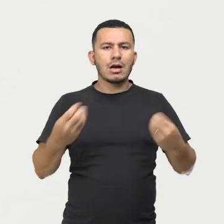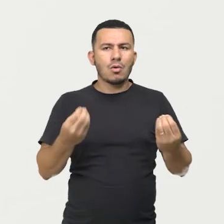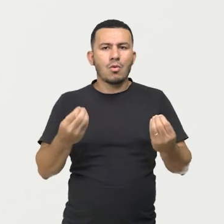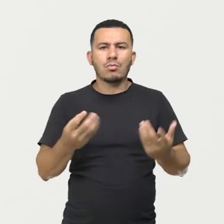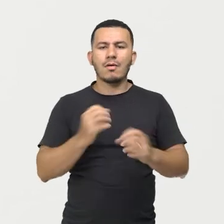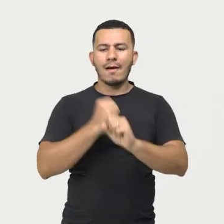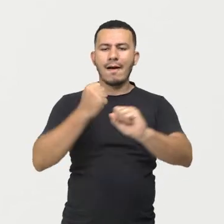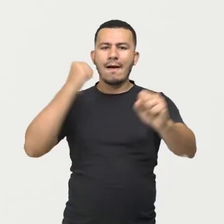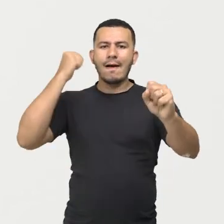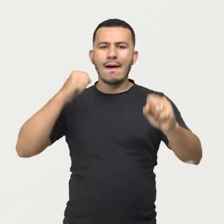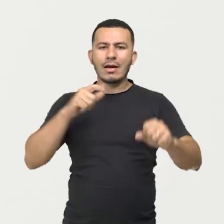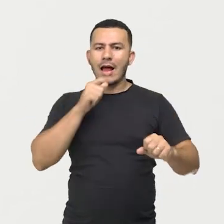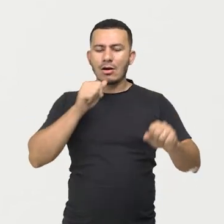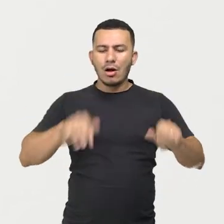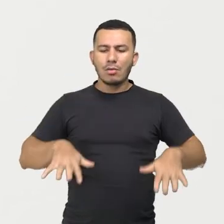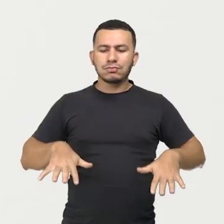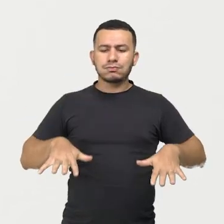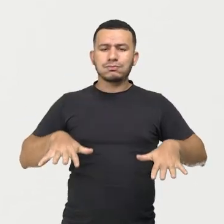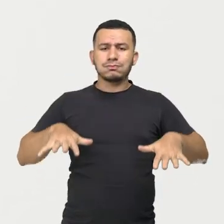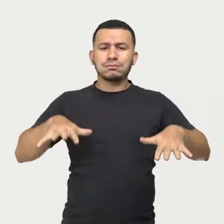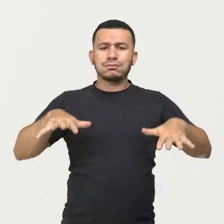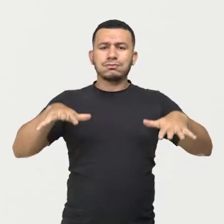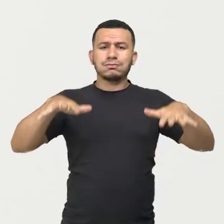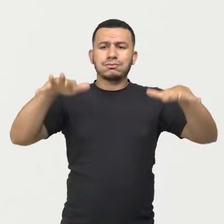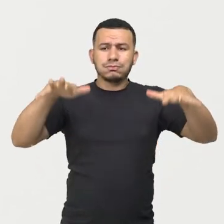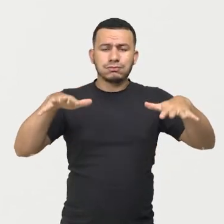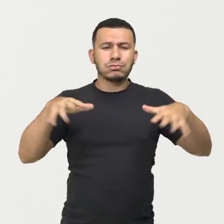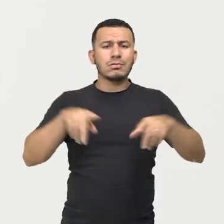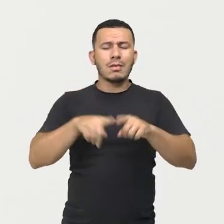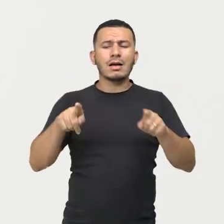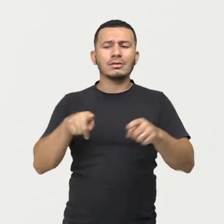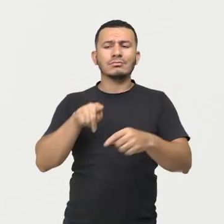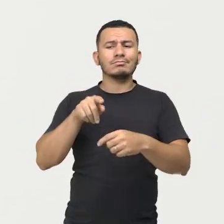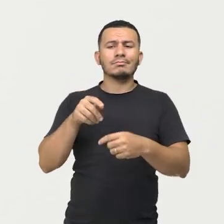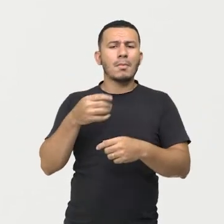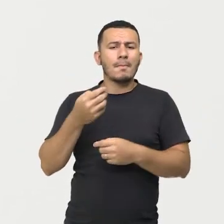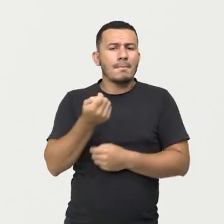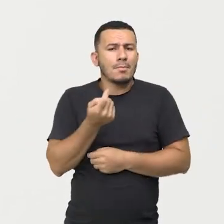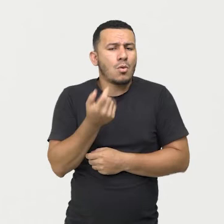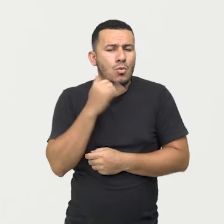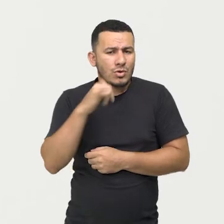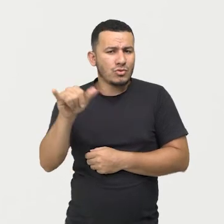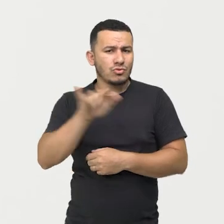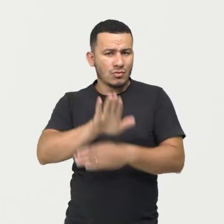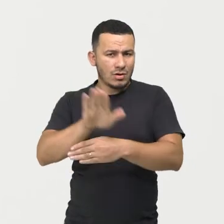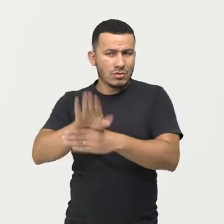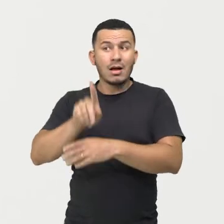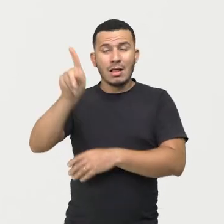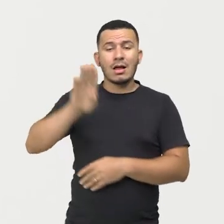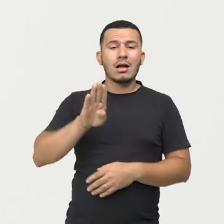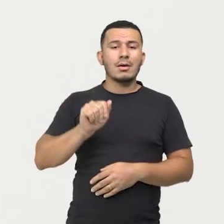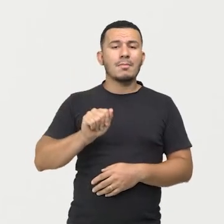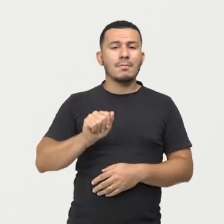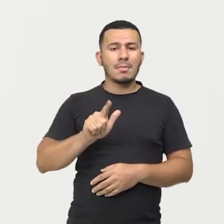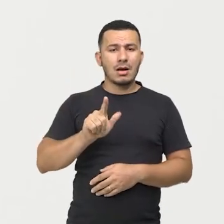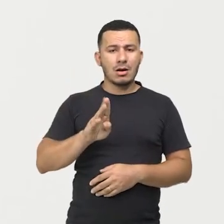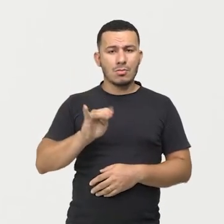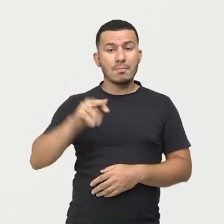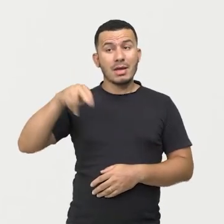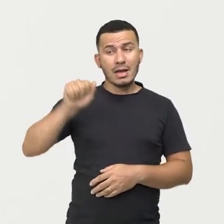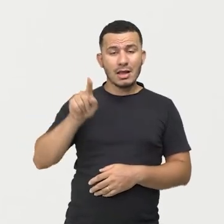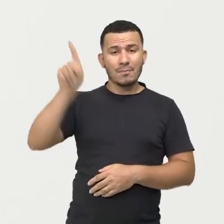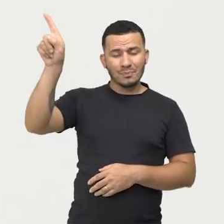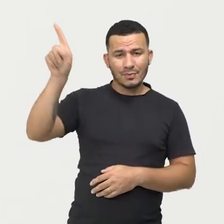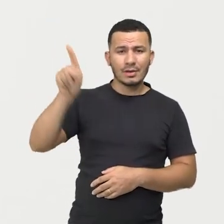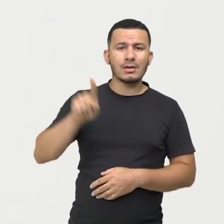imensa área de solo para uma pequena eficiência energética, como é o caso de Balbina. A usina hidrelétrica de